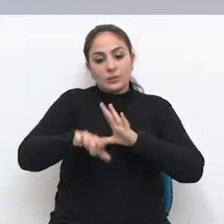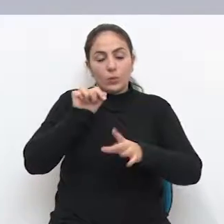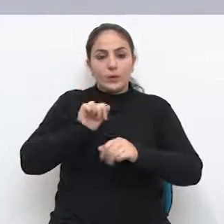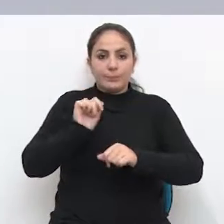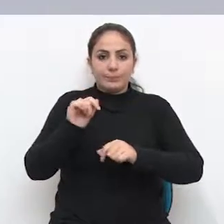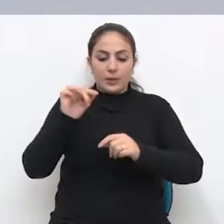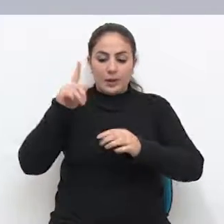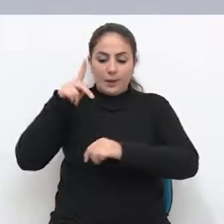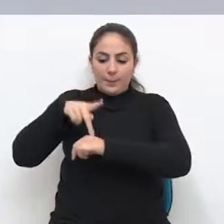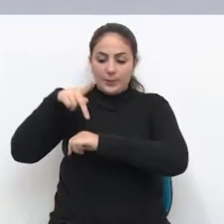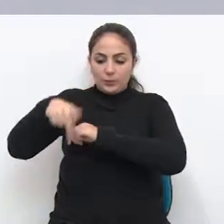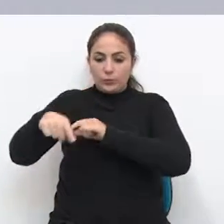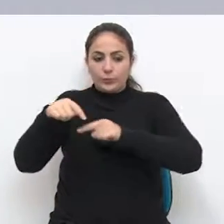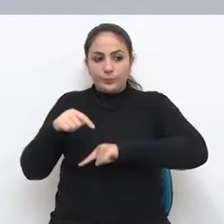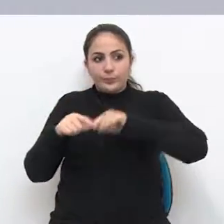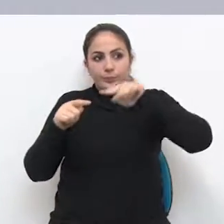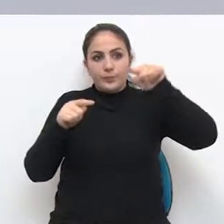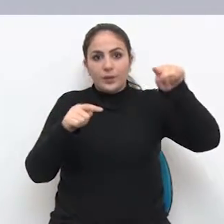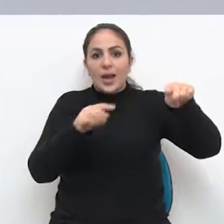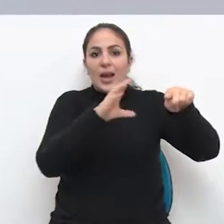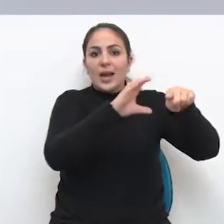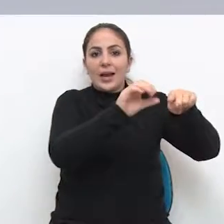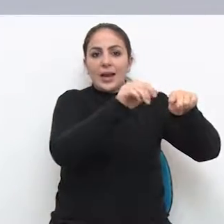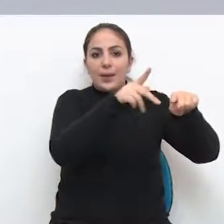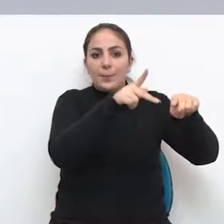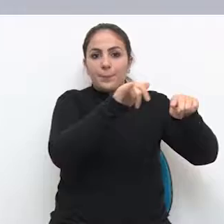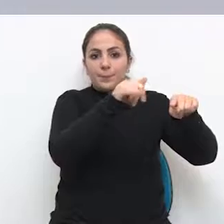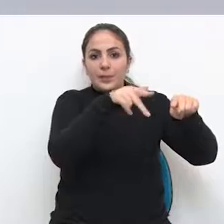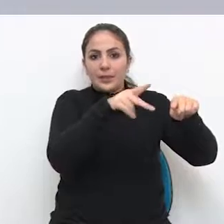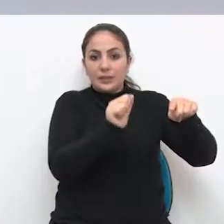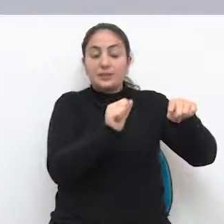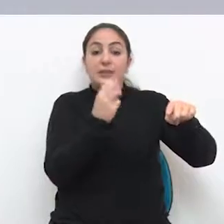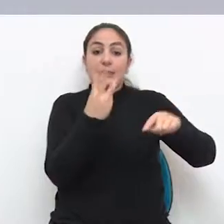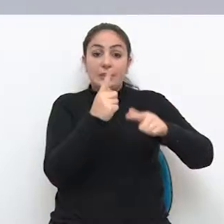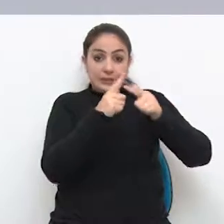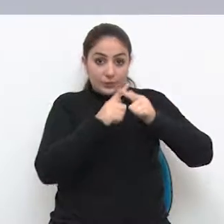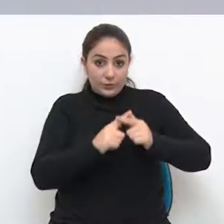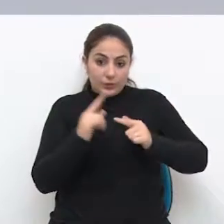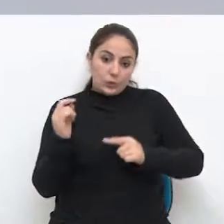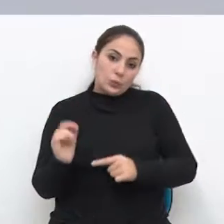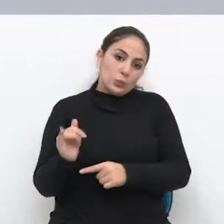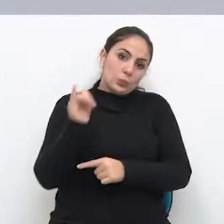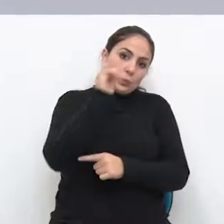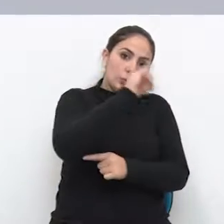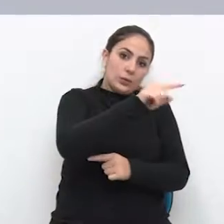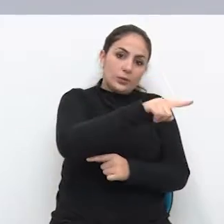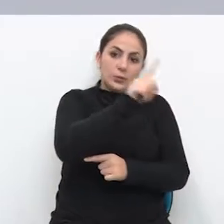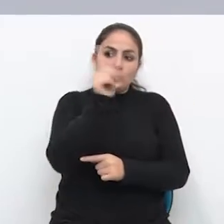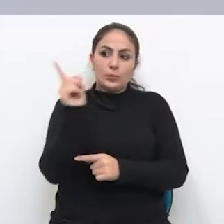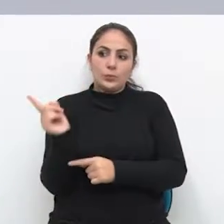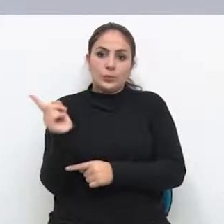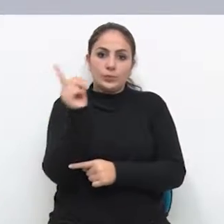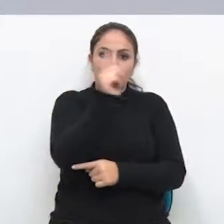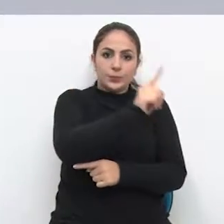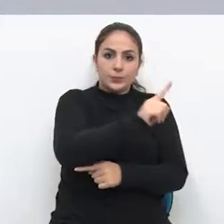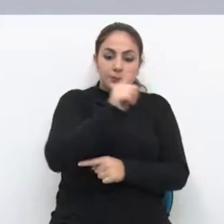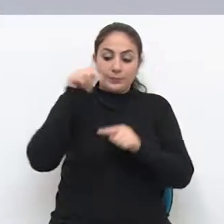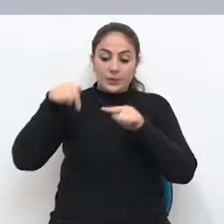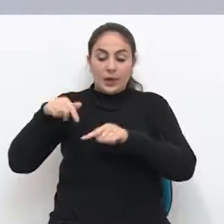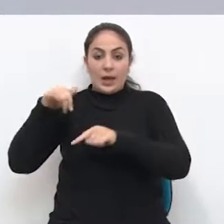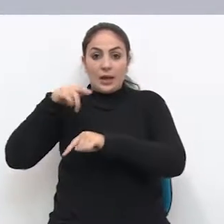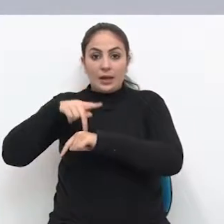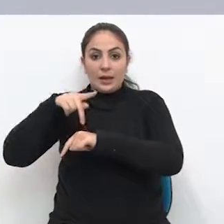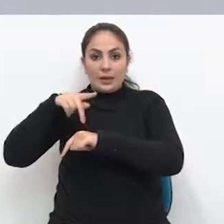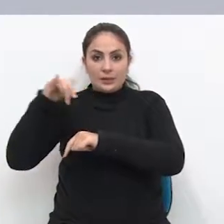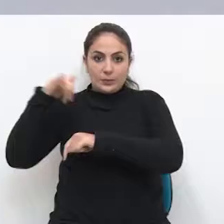ligando o Passo Fundo a Campinas. Será a terceira frequência diária com ida e volta entre os aeroportos